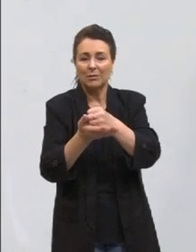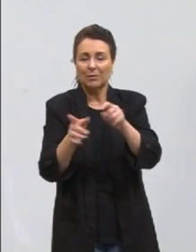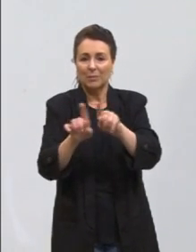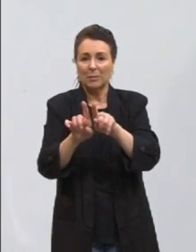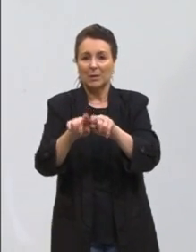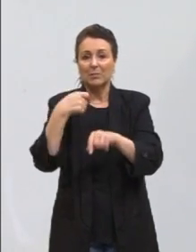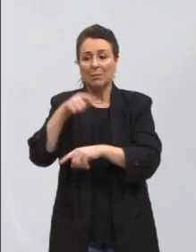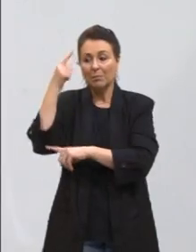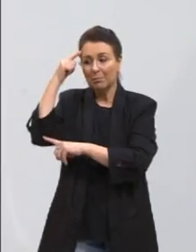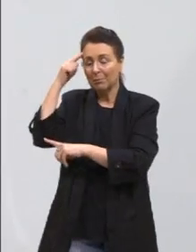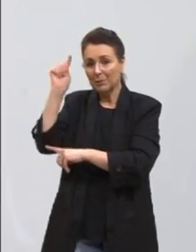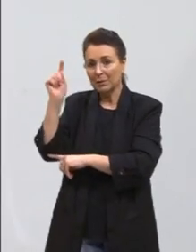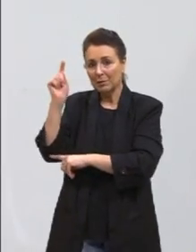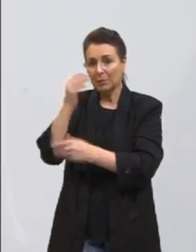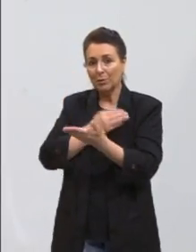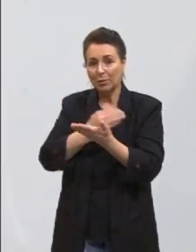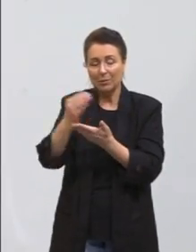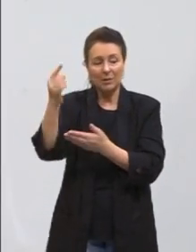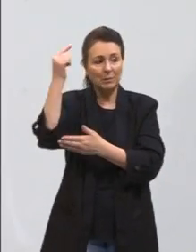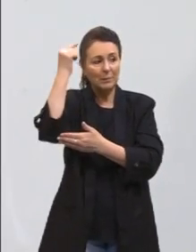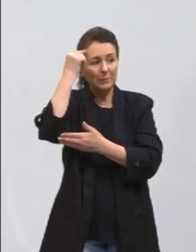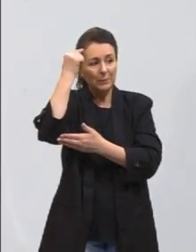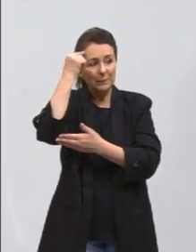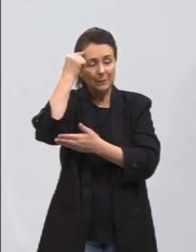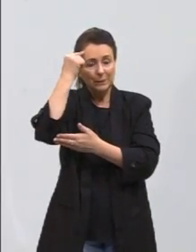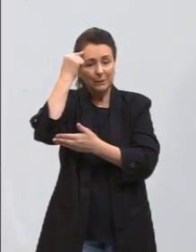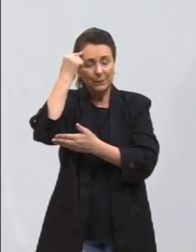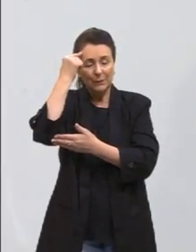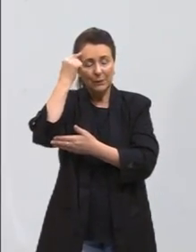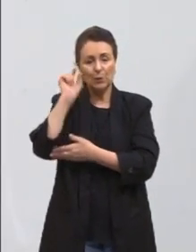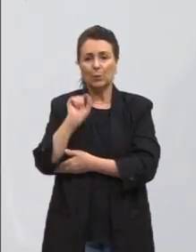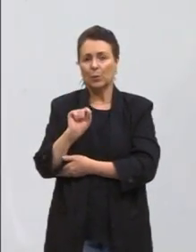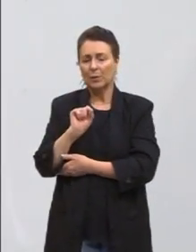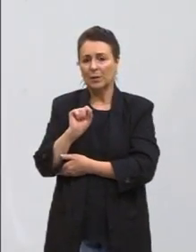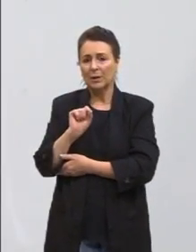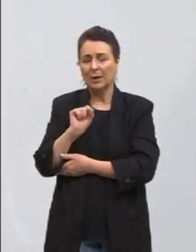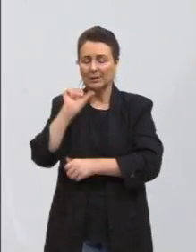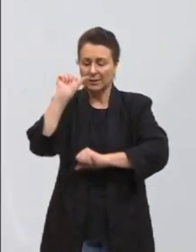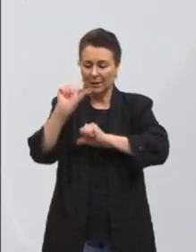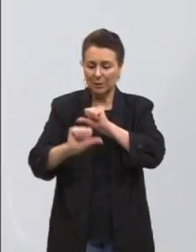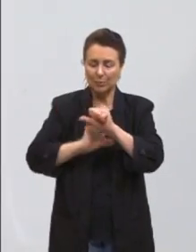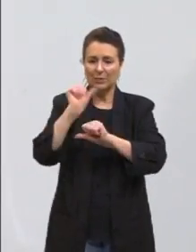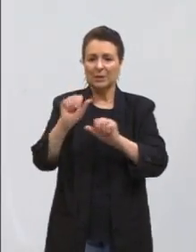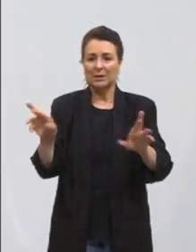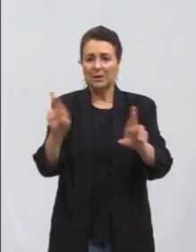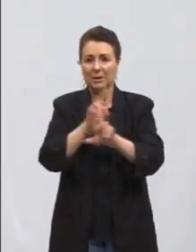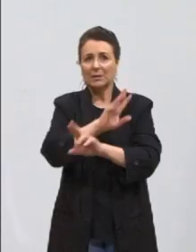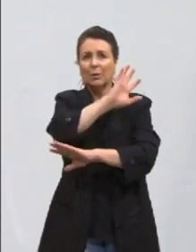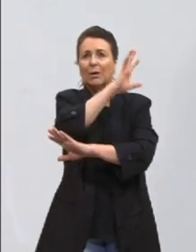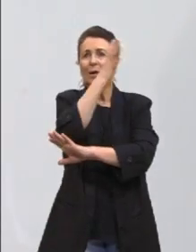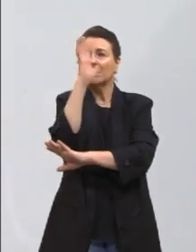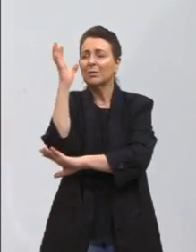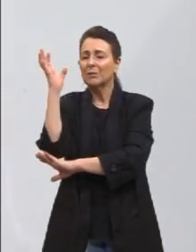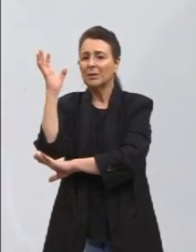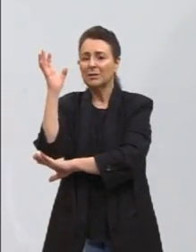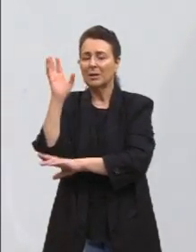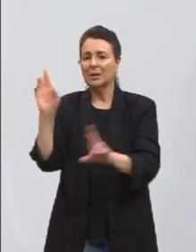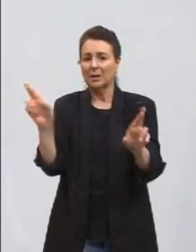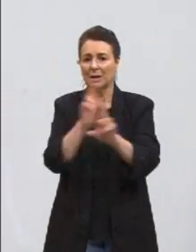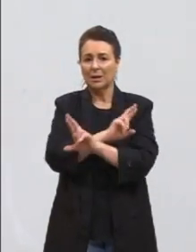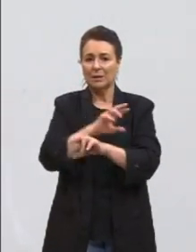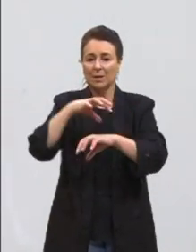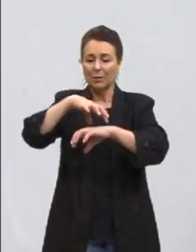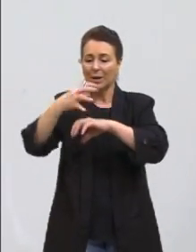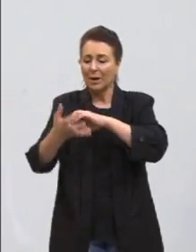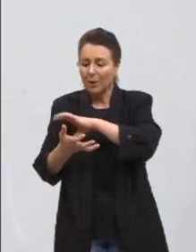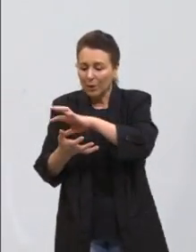pensarmos... Começarmos a pensar, né? Porque essa mudança em relação à natureza, em relação ao ecossistema,